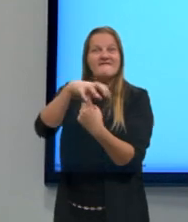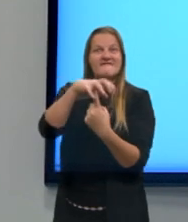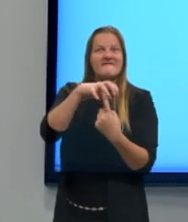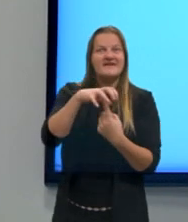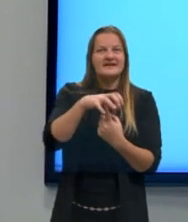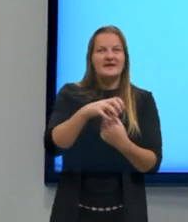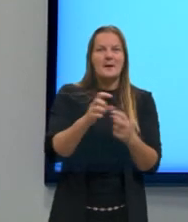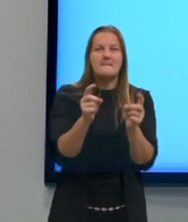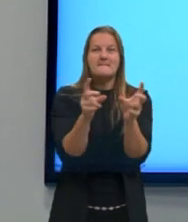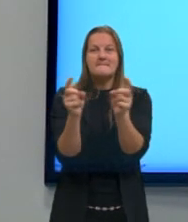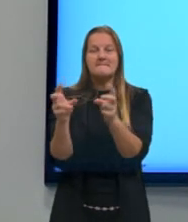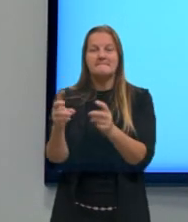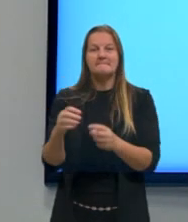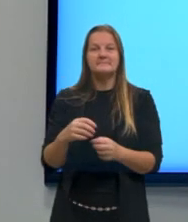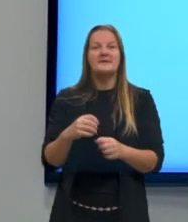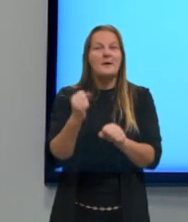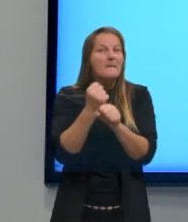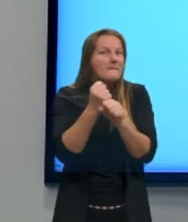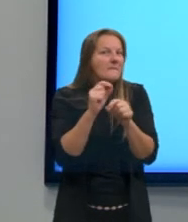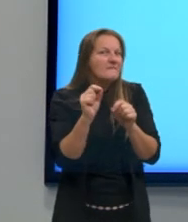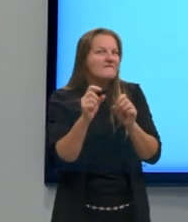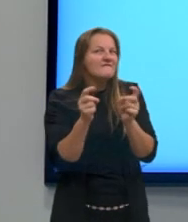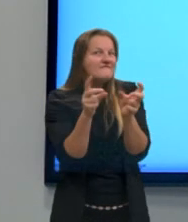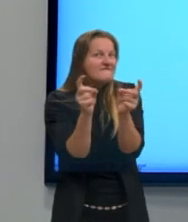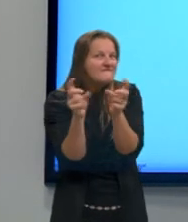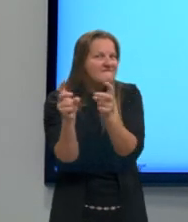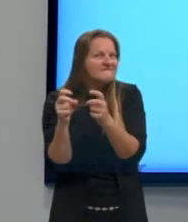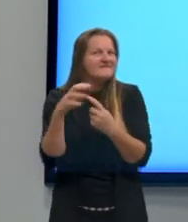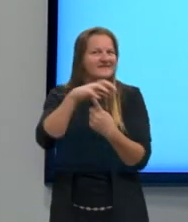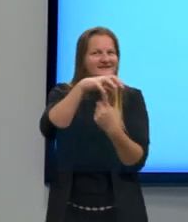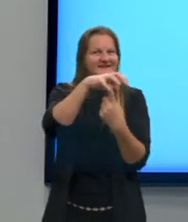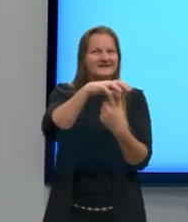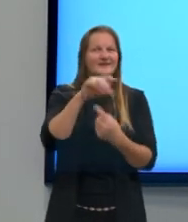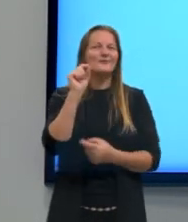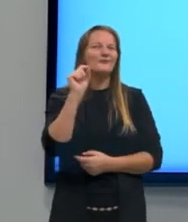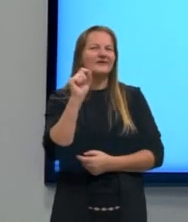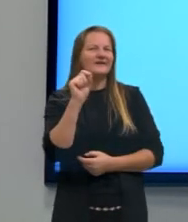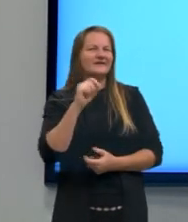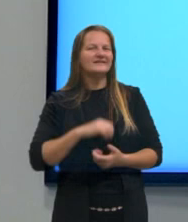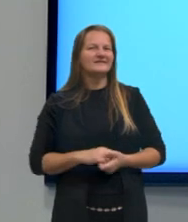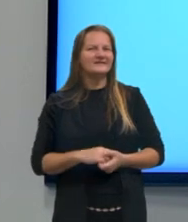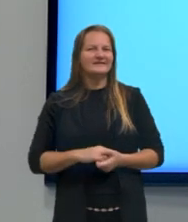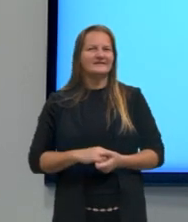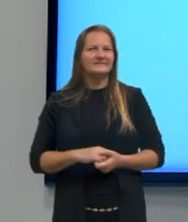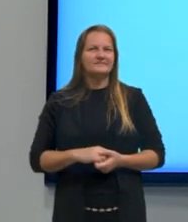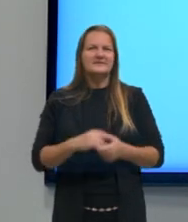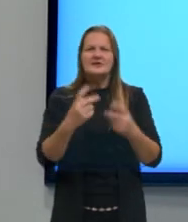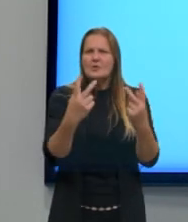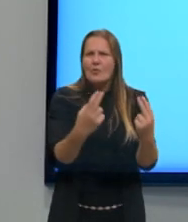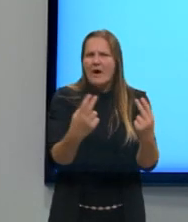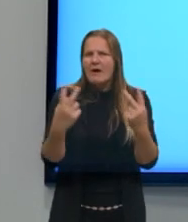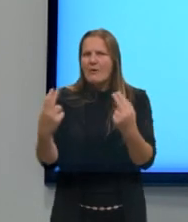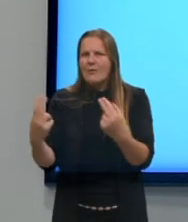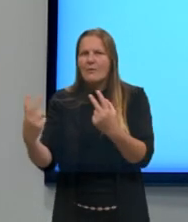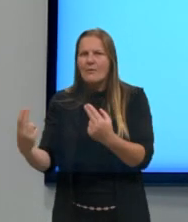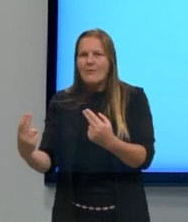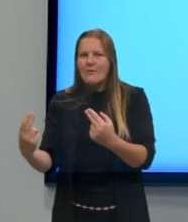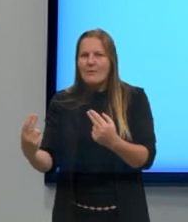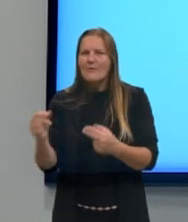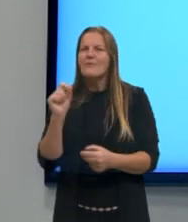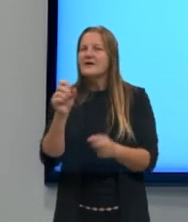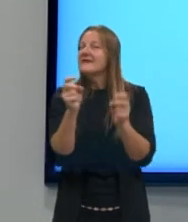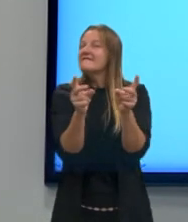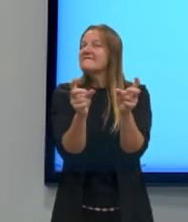estão oferecendo o seu produto, a gente percebe que o produto é exatamente o mesmo,